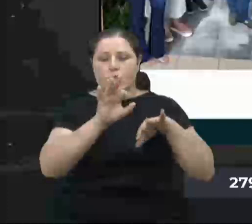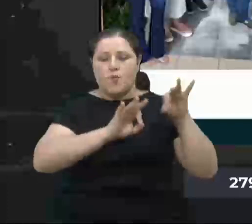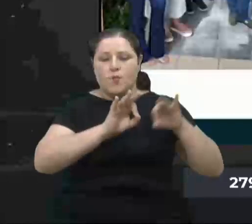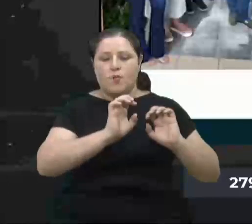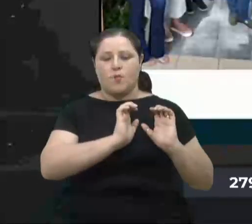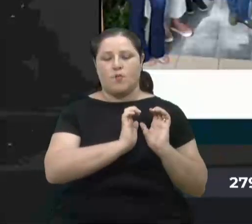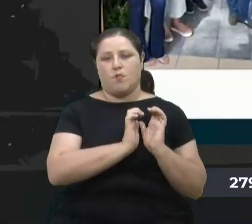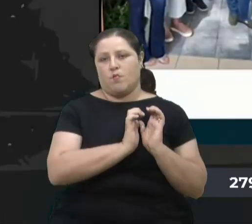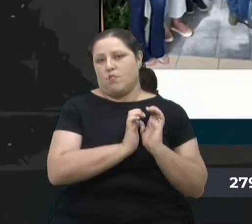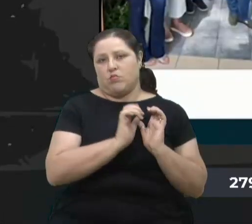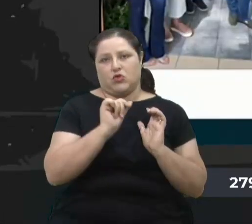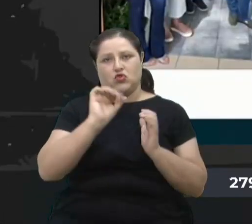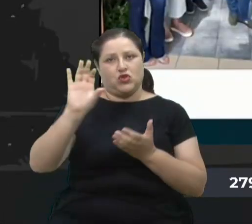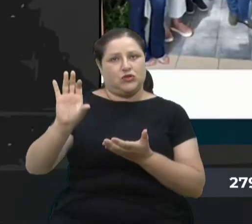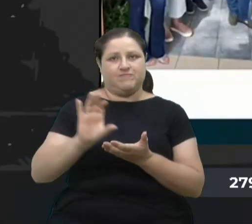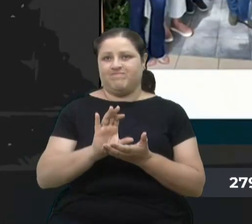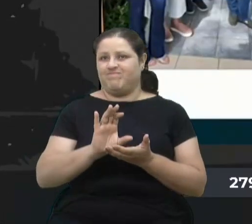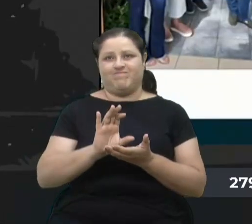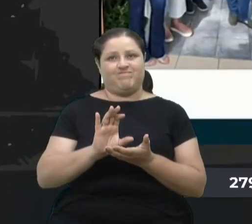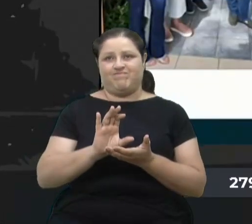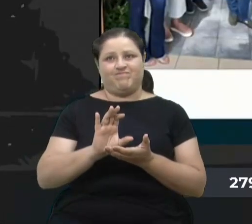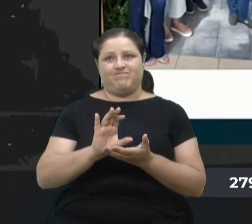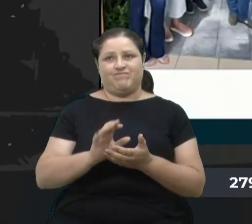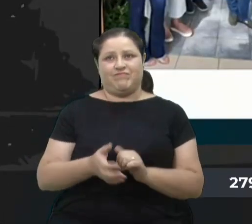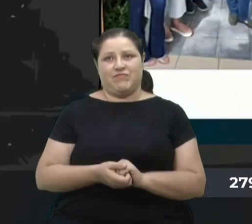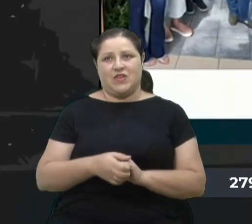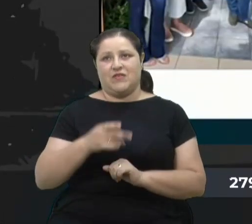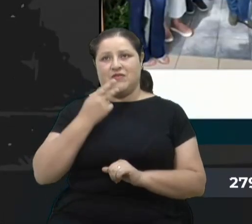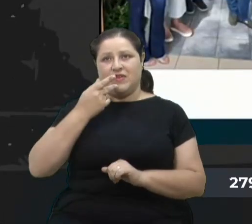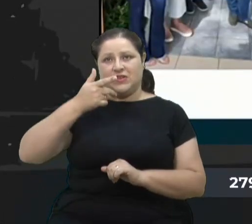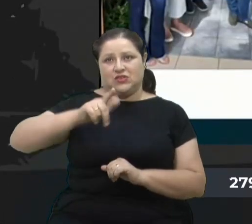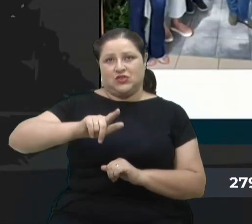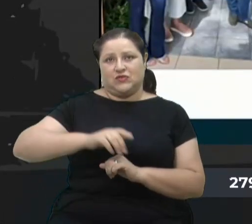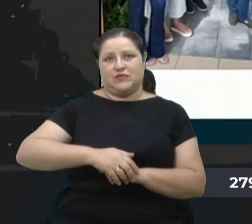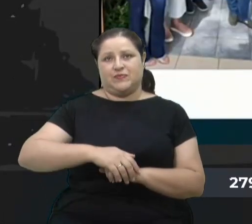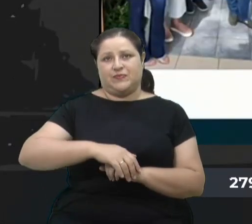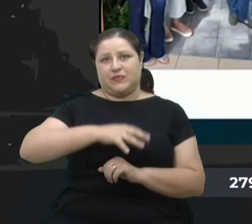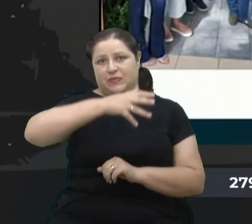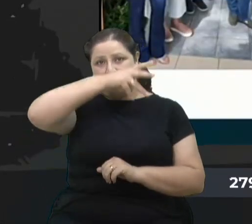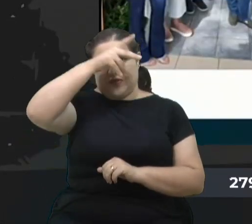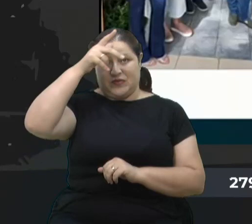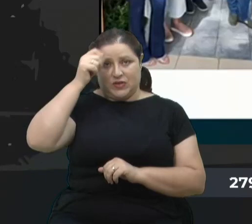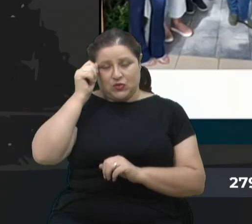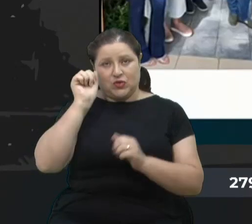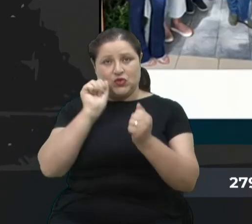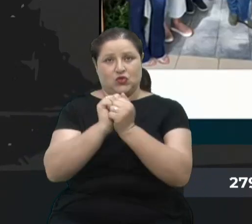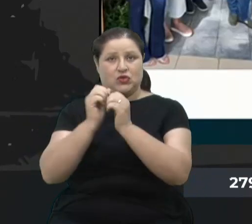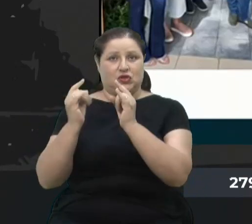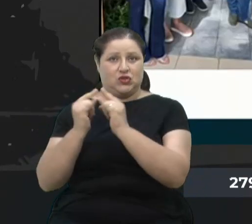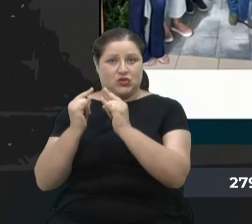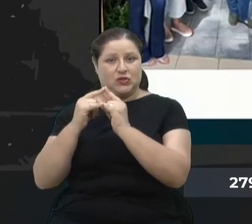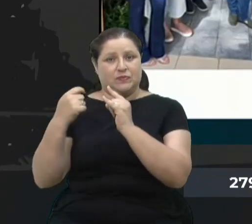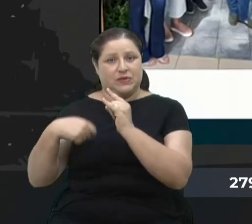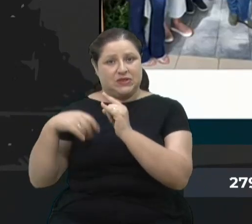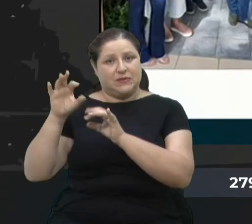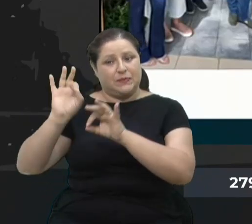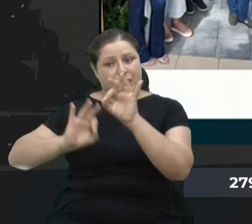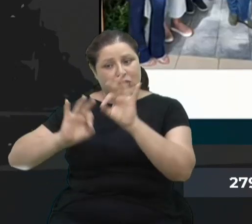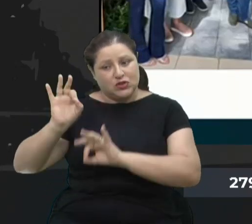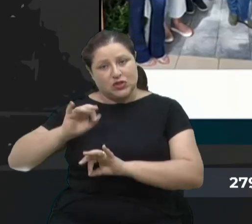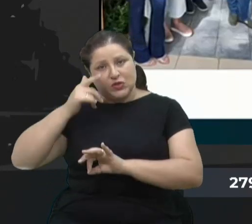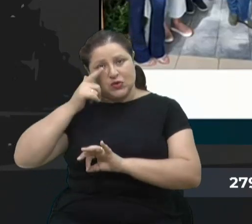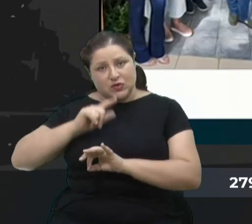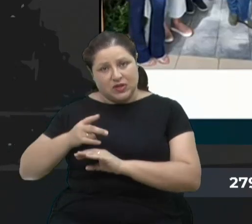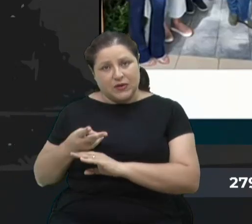APAI, não teria vindo essa emenda parlamentar. Então, eu ressalto novamente, a Prefeitura de Caxias do Sul e as entidades têm que ter projetos para a gente conseguir